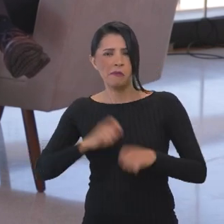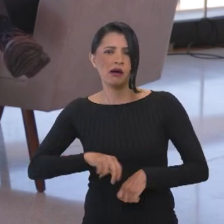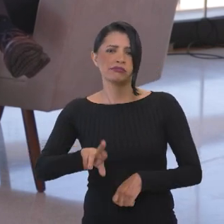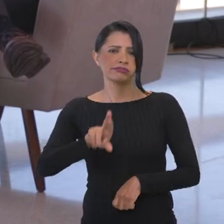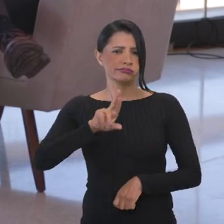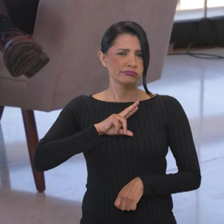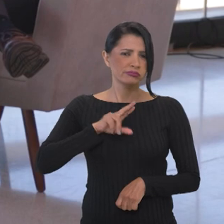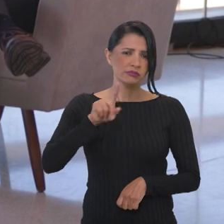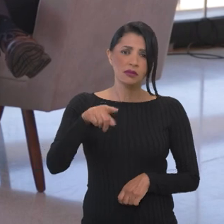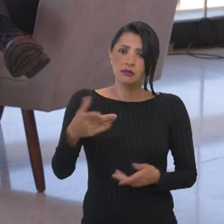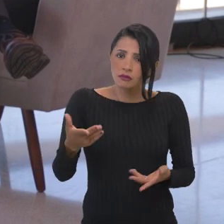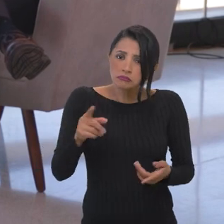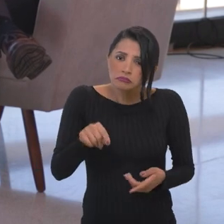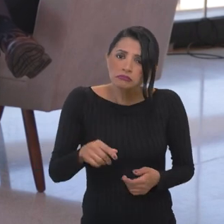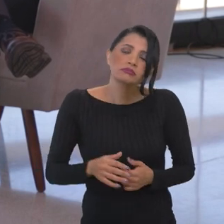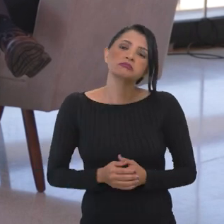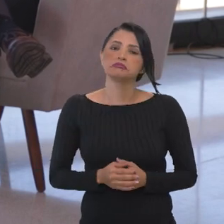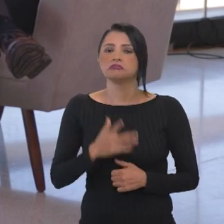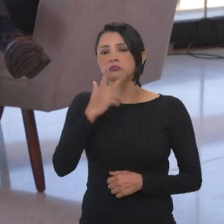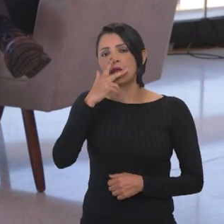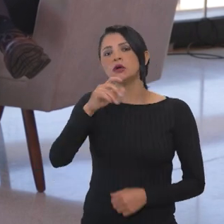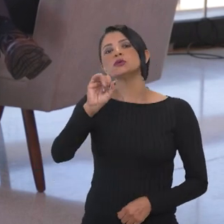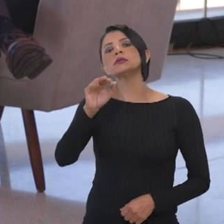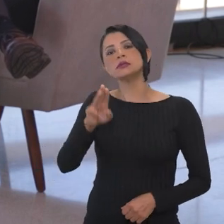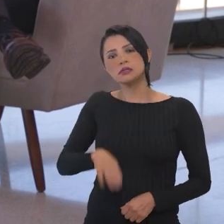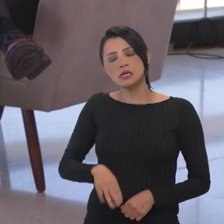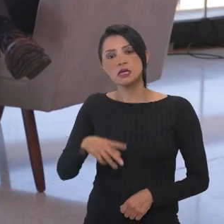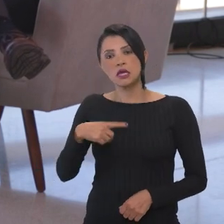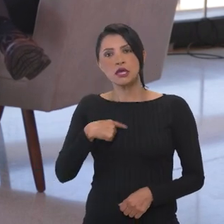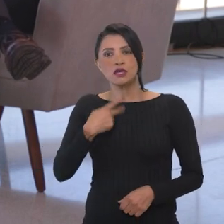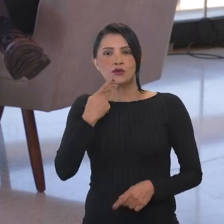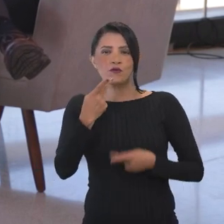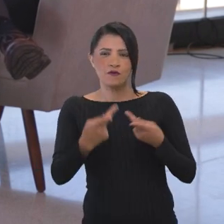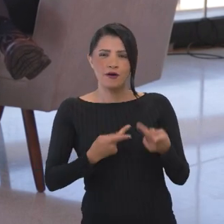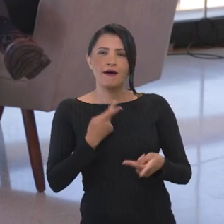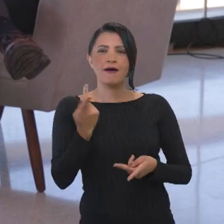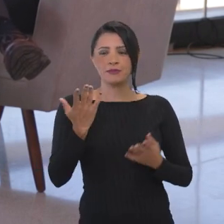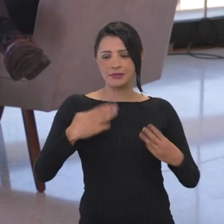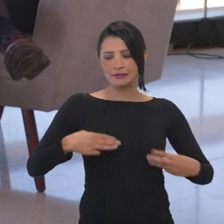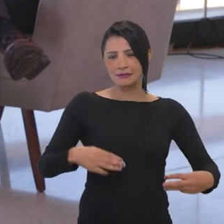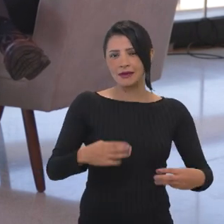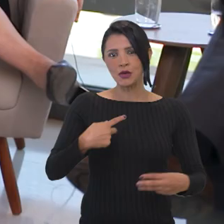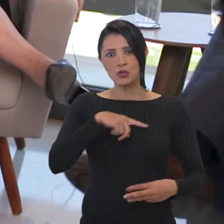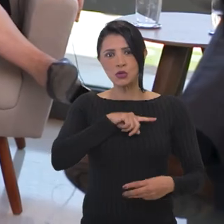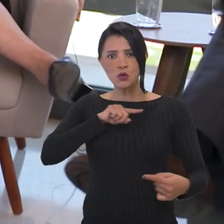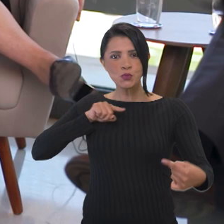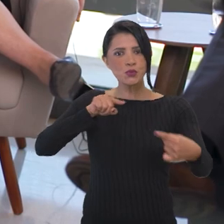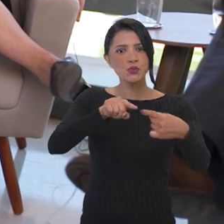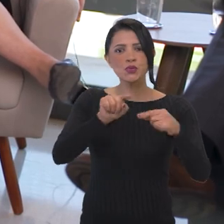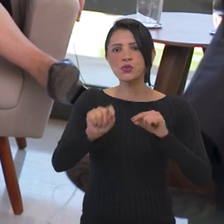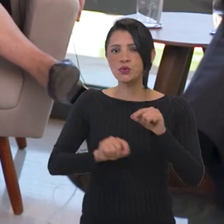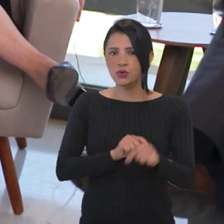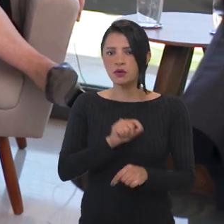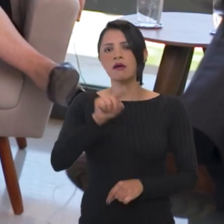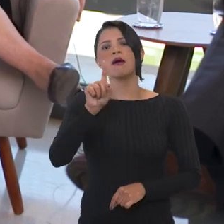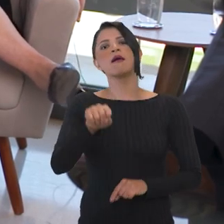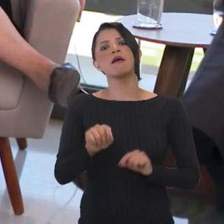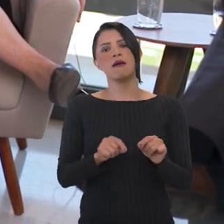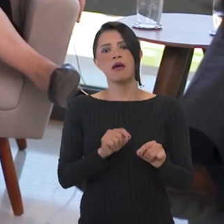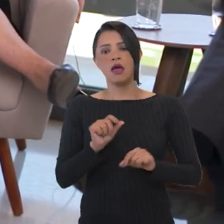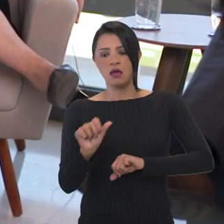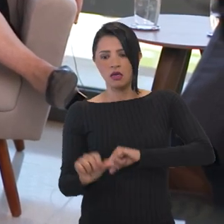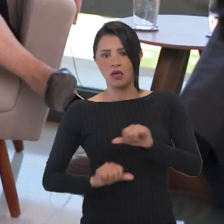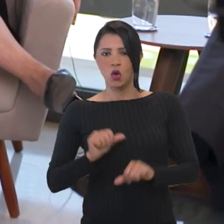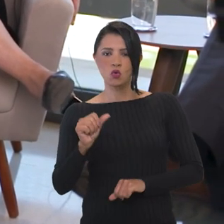os resultados, você considera, ministra? Acho que sim. A gente fala muito no Ministério que a nossa grande missão é, no